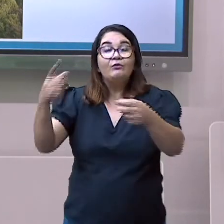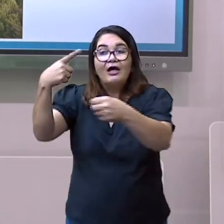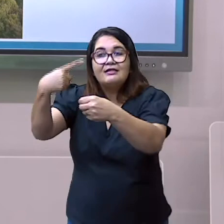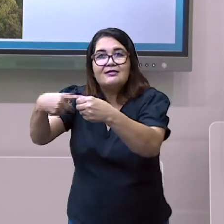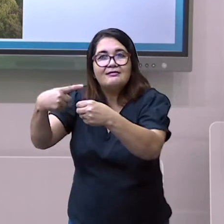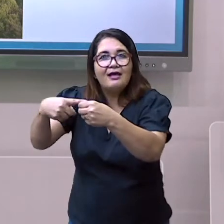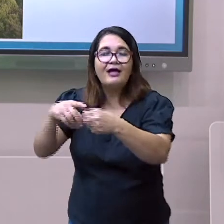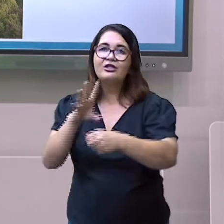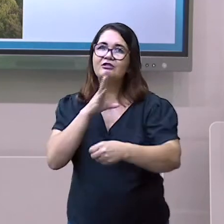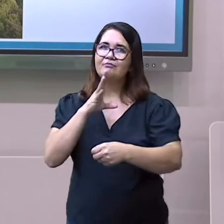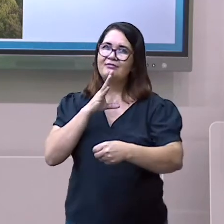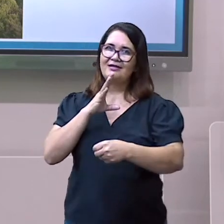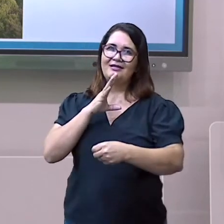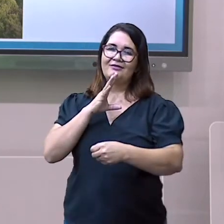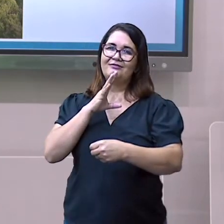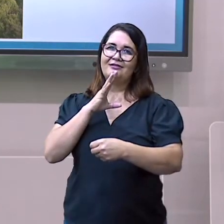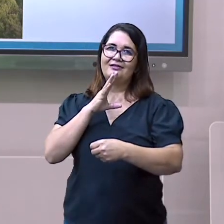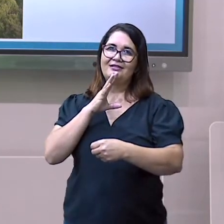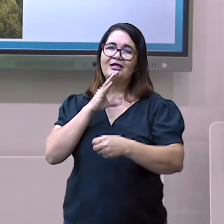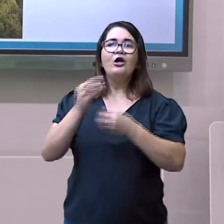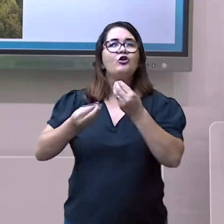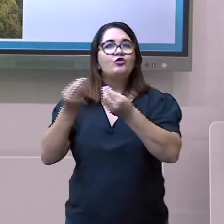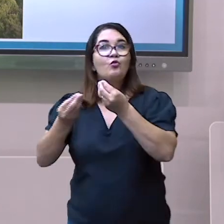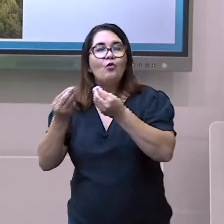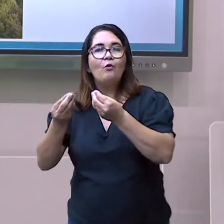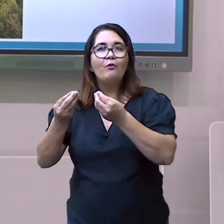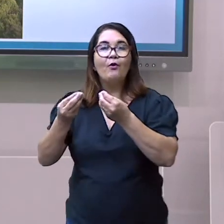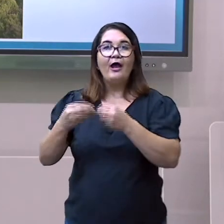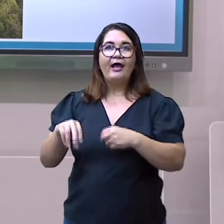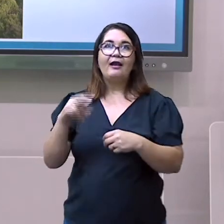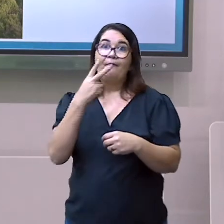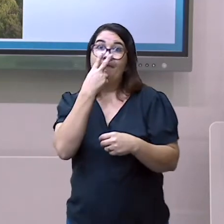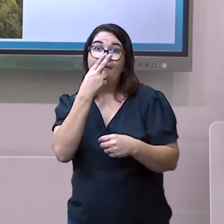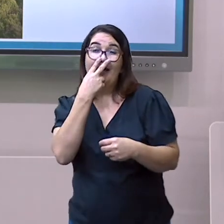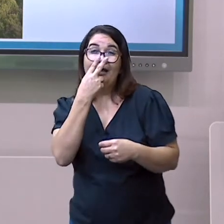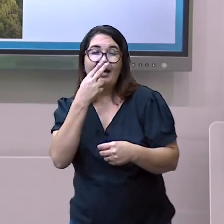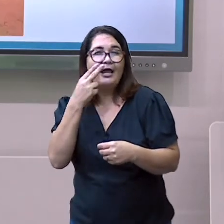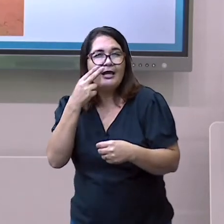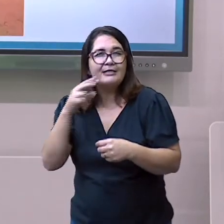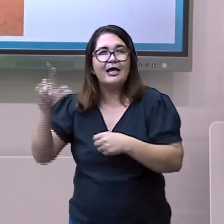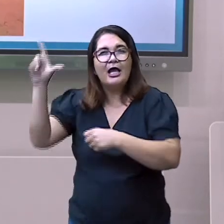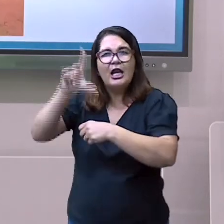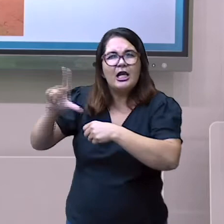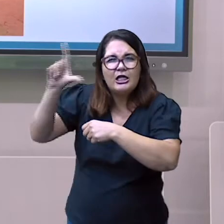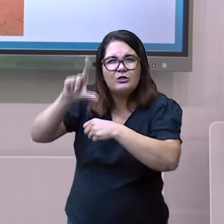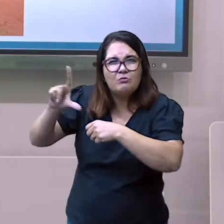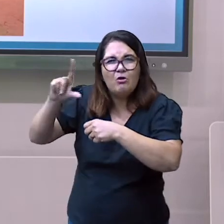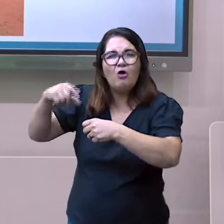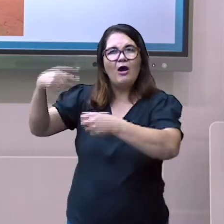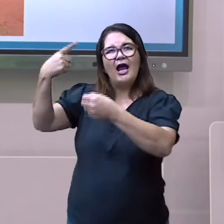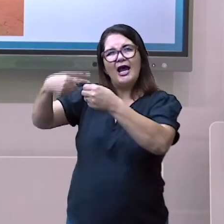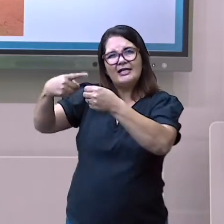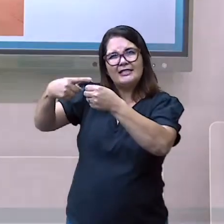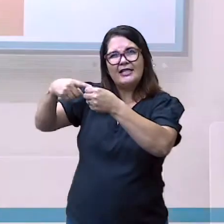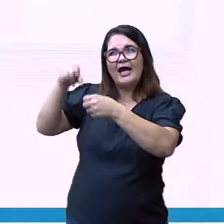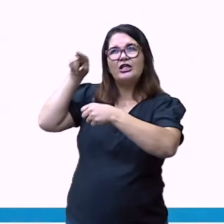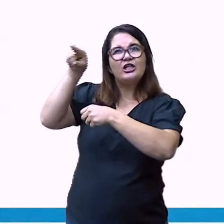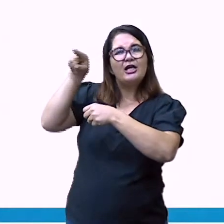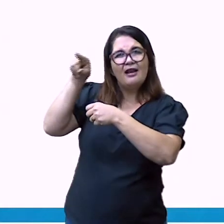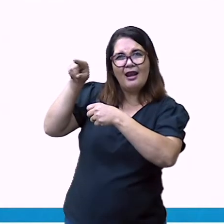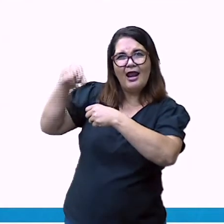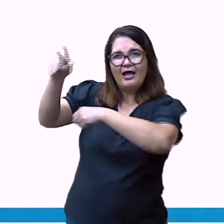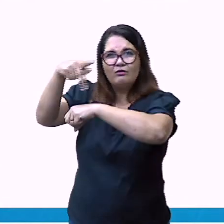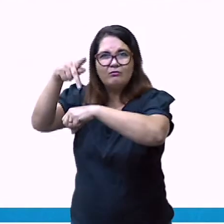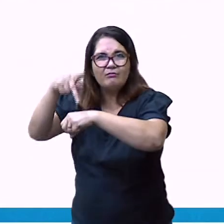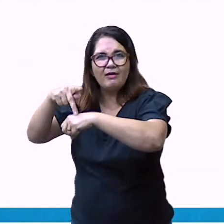conhecida popularmente como a Veneza Capixaba. Outra cidade que conheceremos é Olinda,